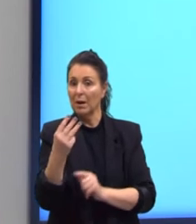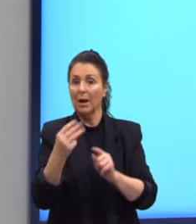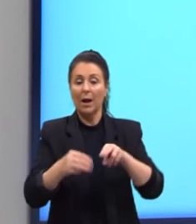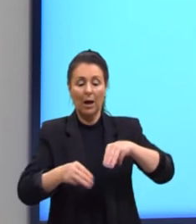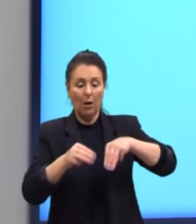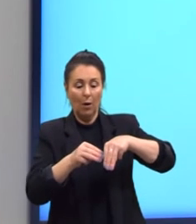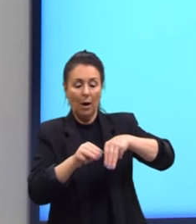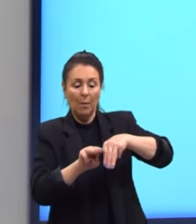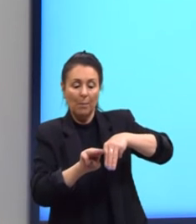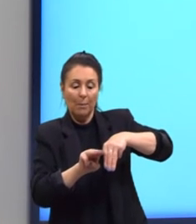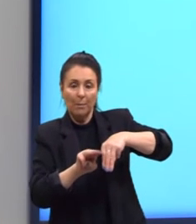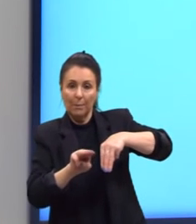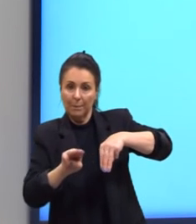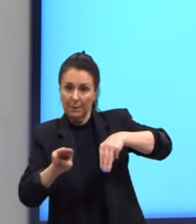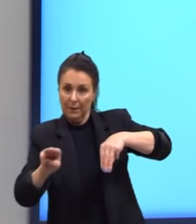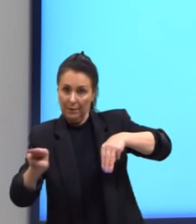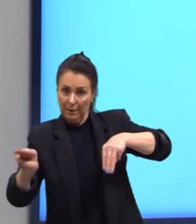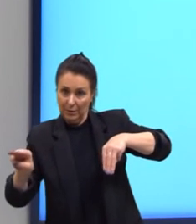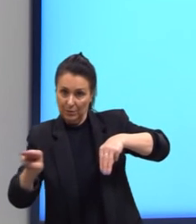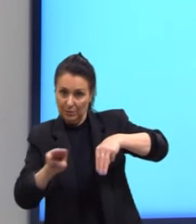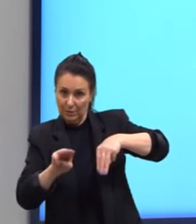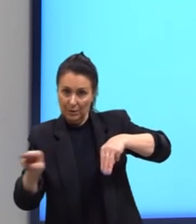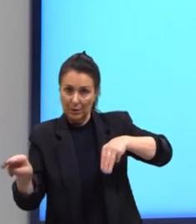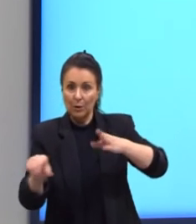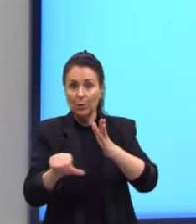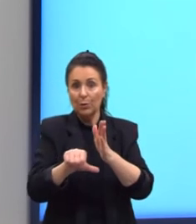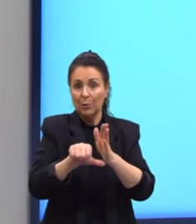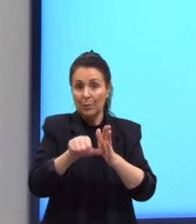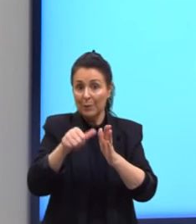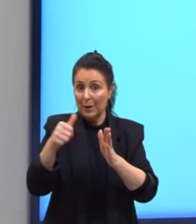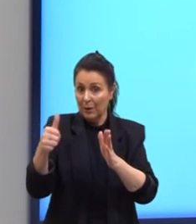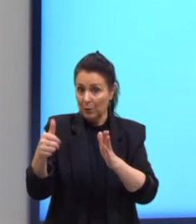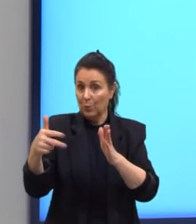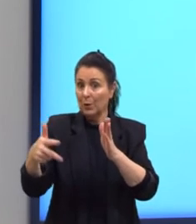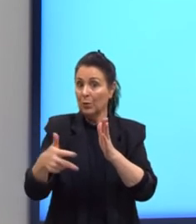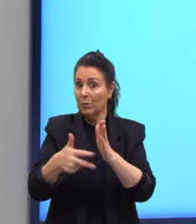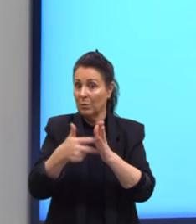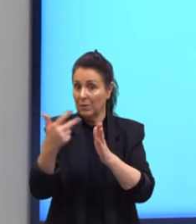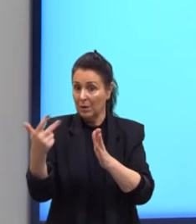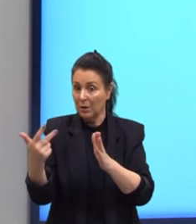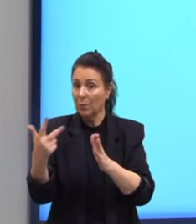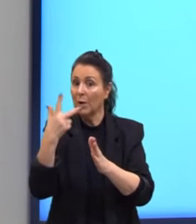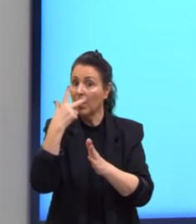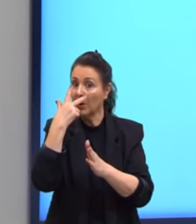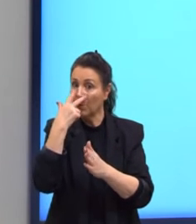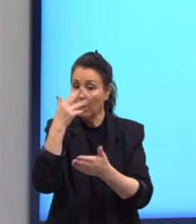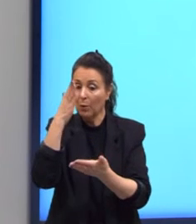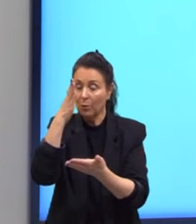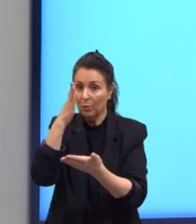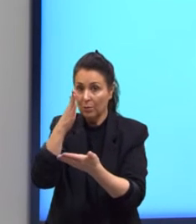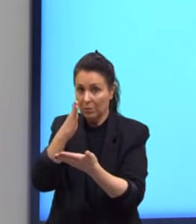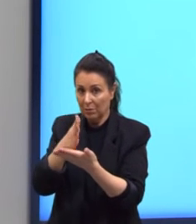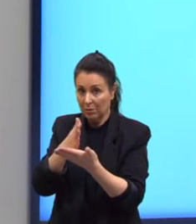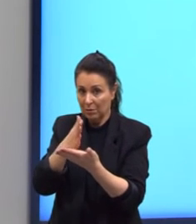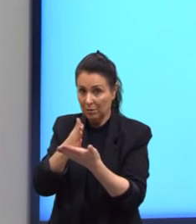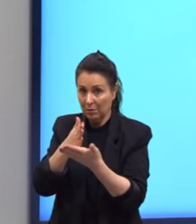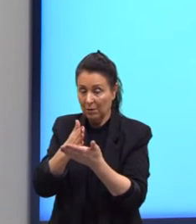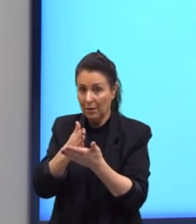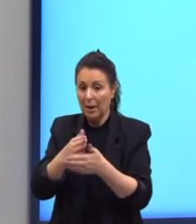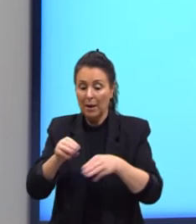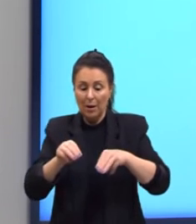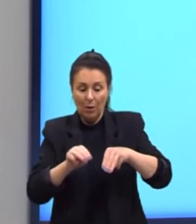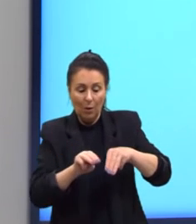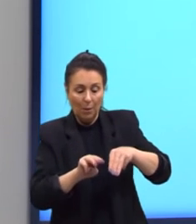aritmética do primeiro e do terceiro termo é igual ao termo do meio. Quando falarmos média